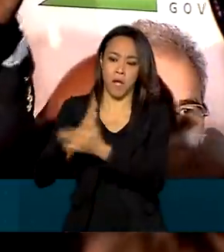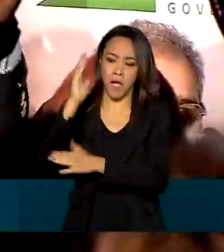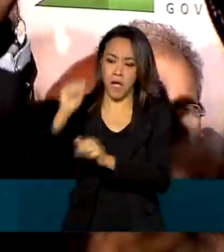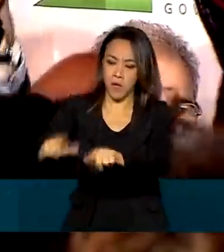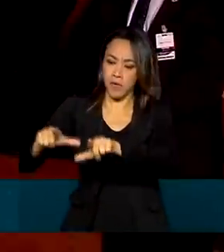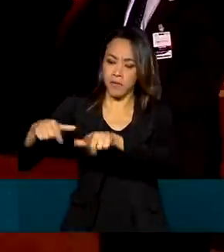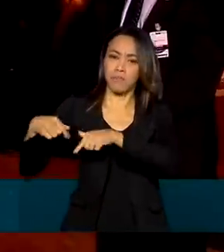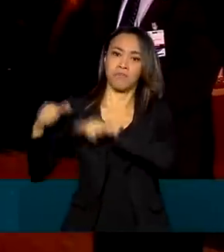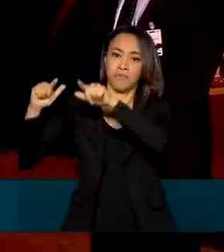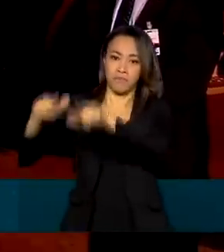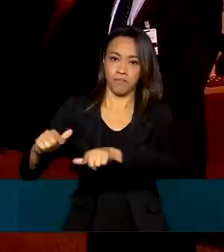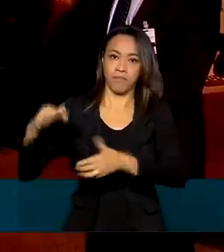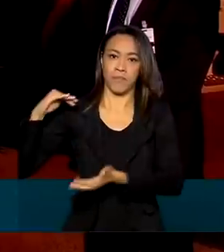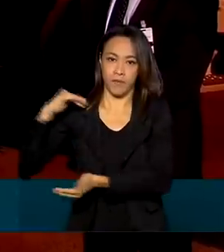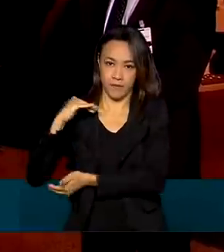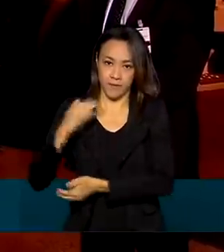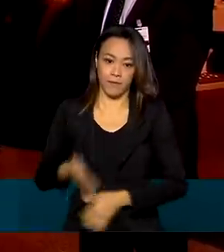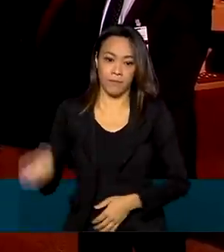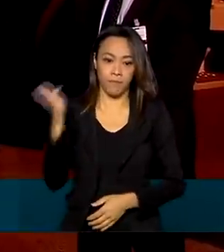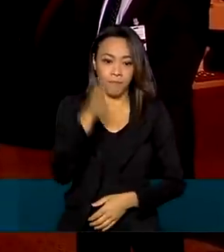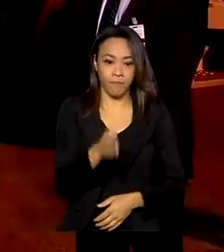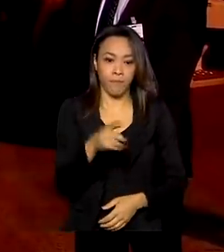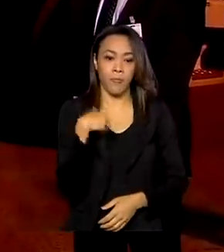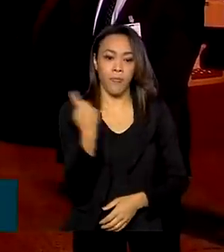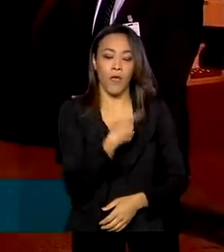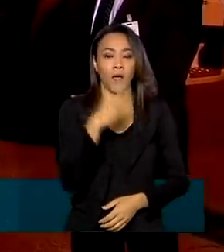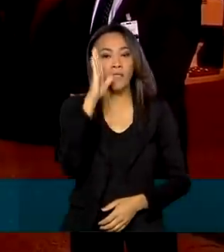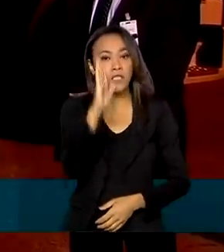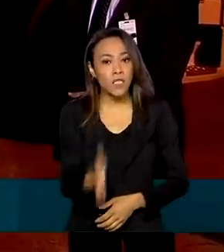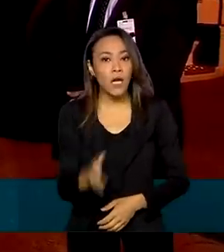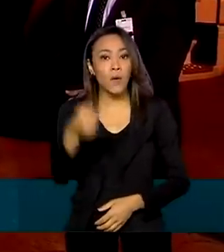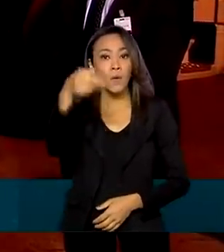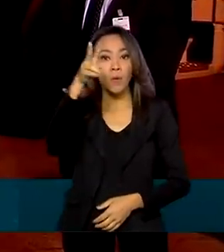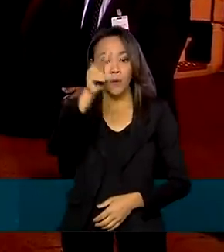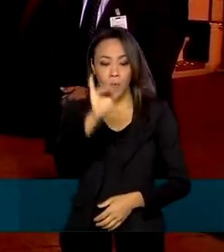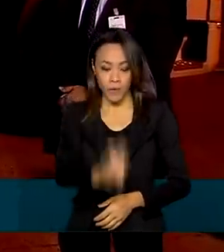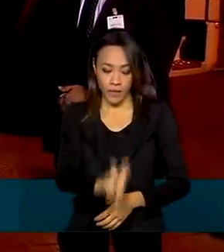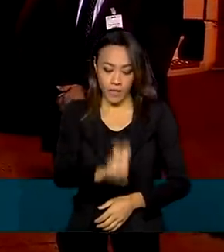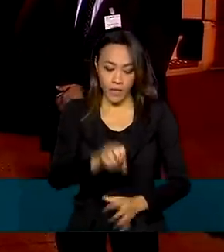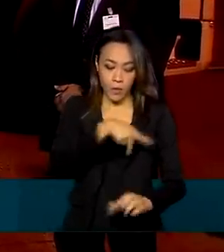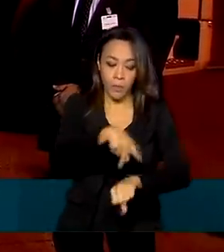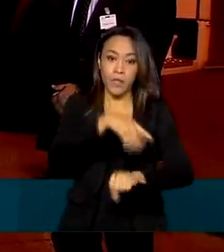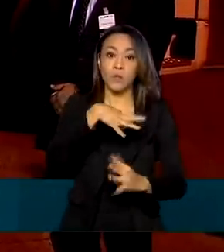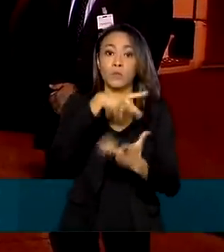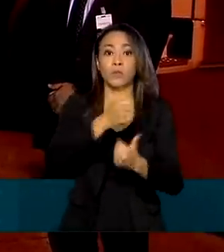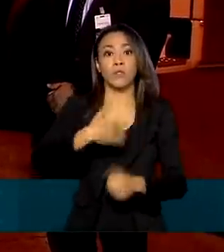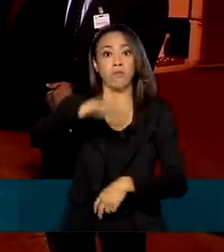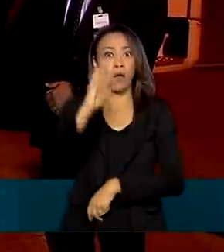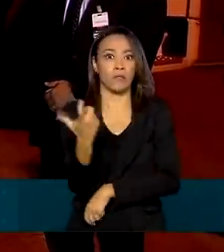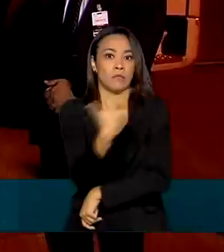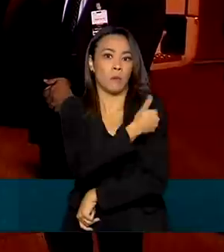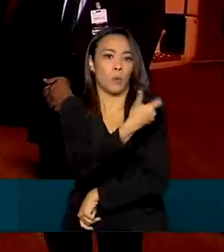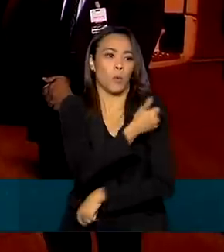concedido pela Anvisa. Já somos o quinto país do mundo que mais vacinou.